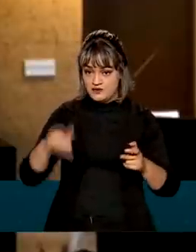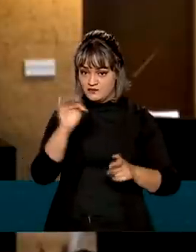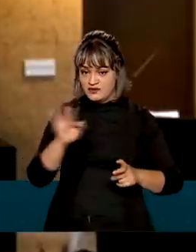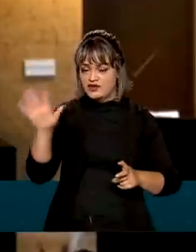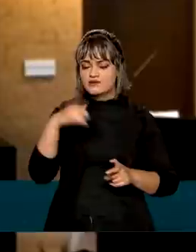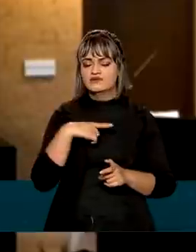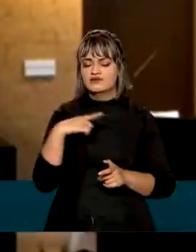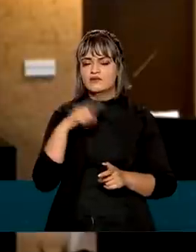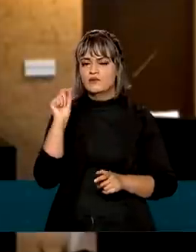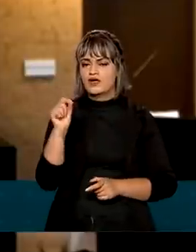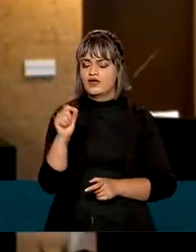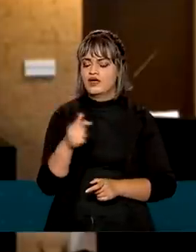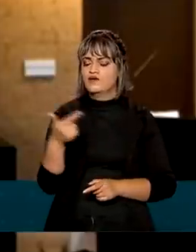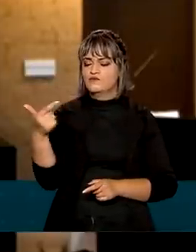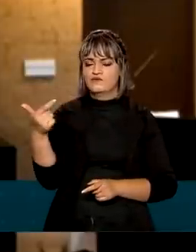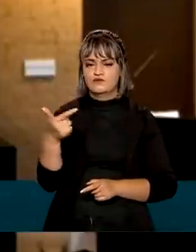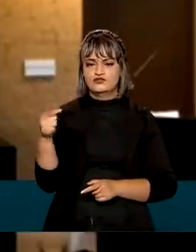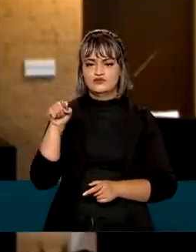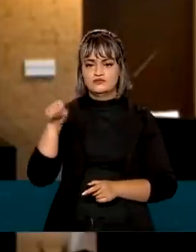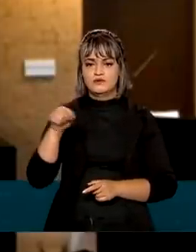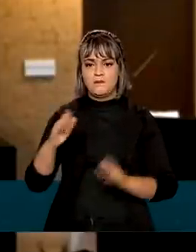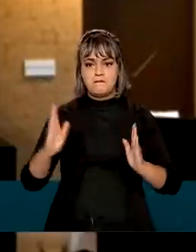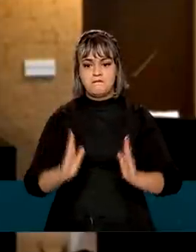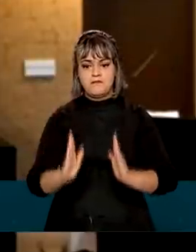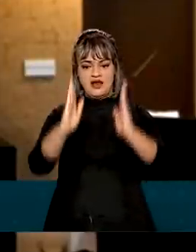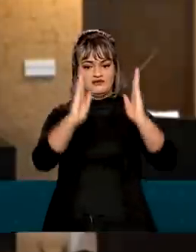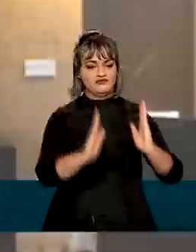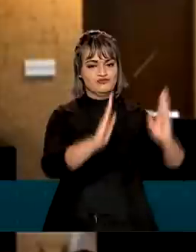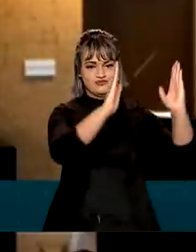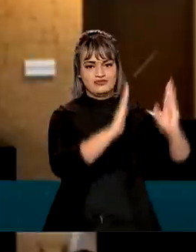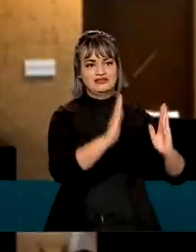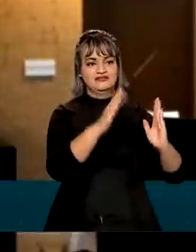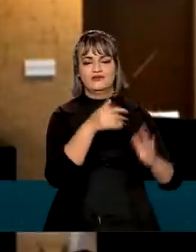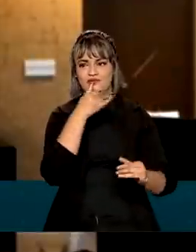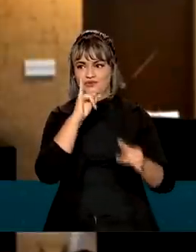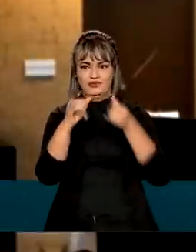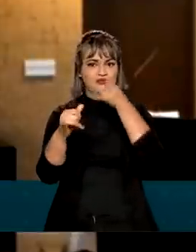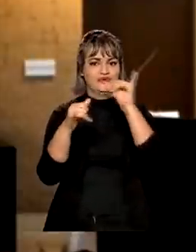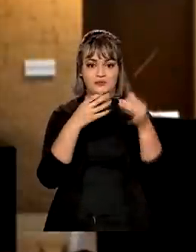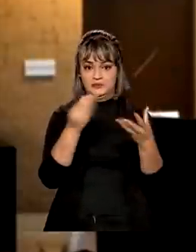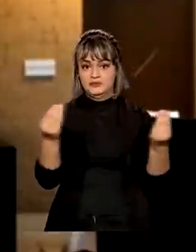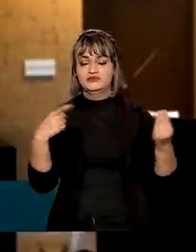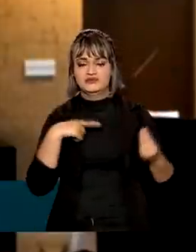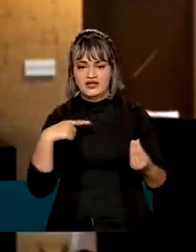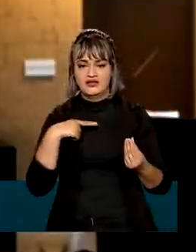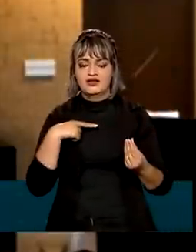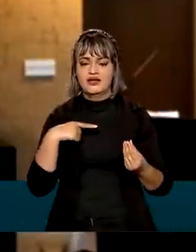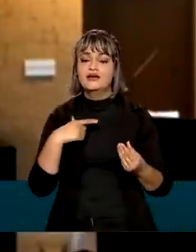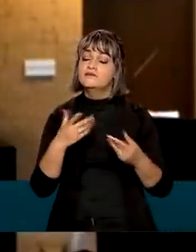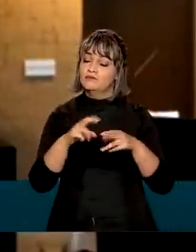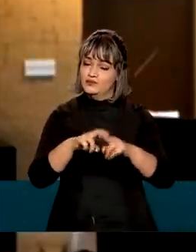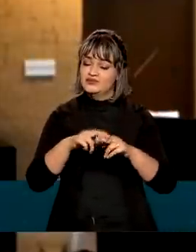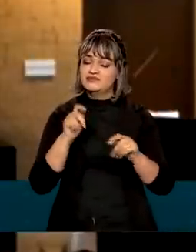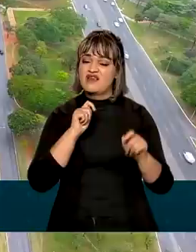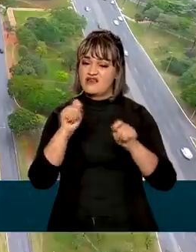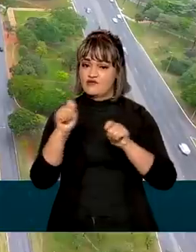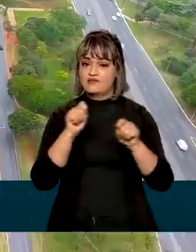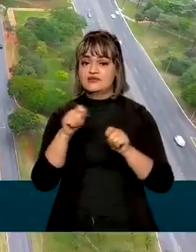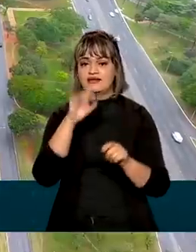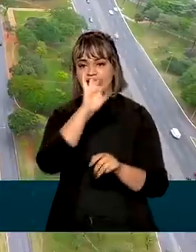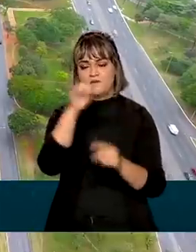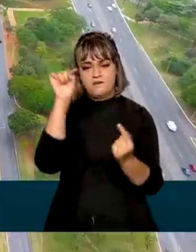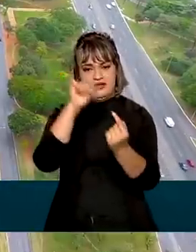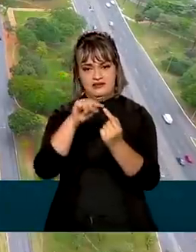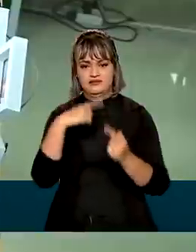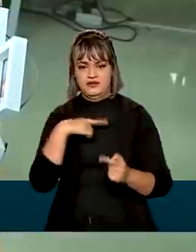mil prédios, então é um grande consumidor. Em todas as suas esferas há uma indicação de uma meta. O